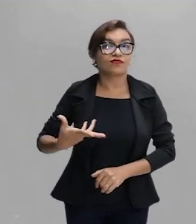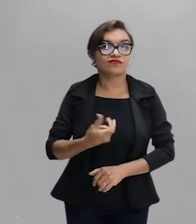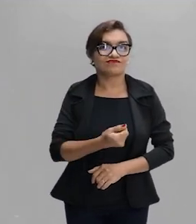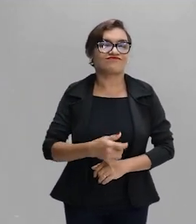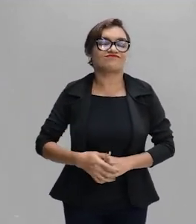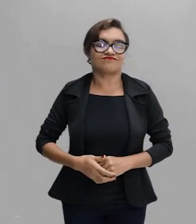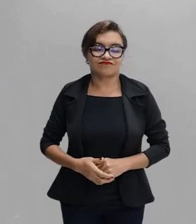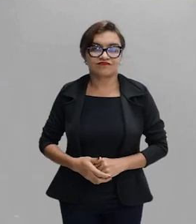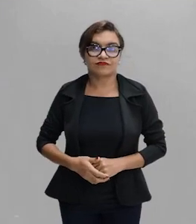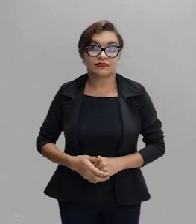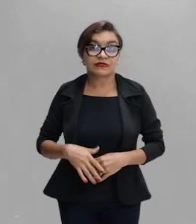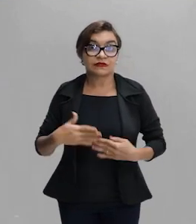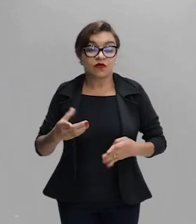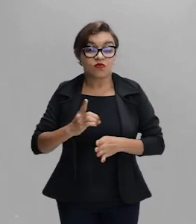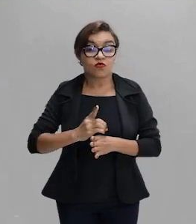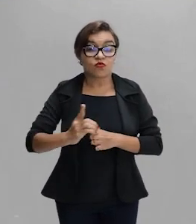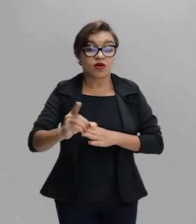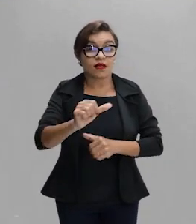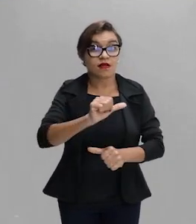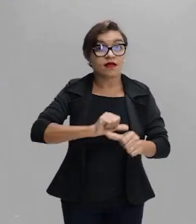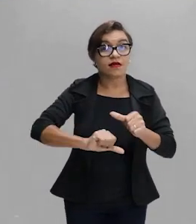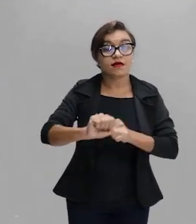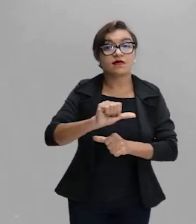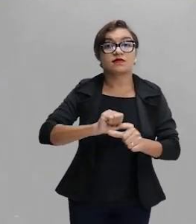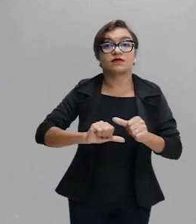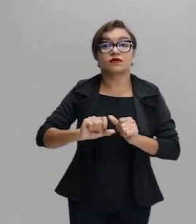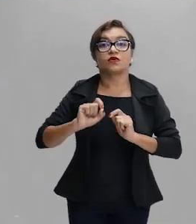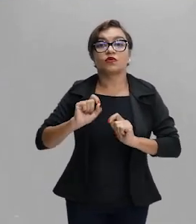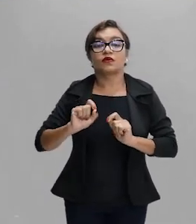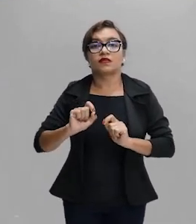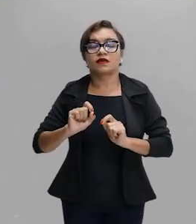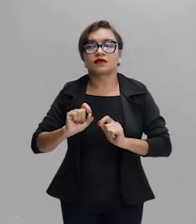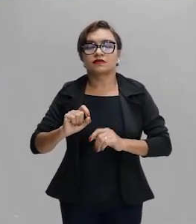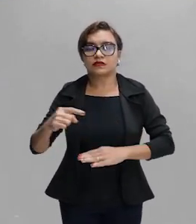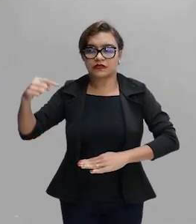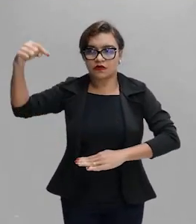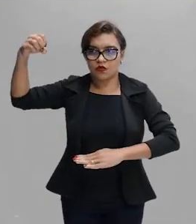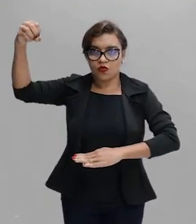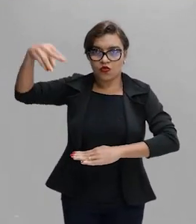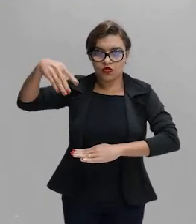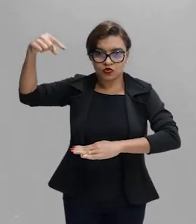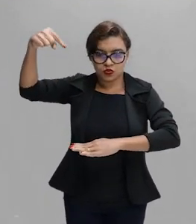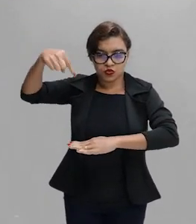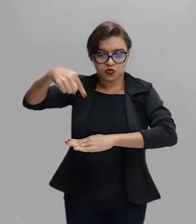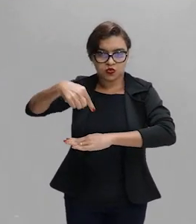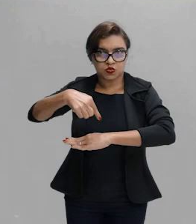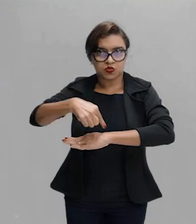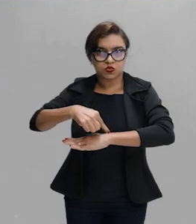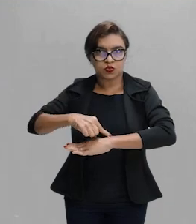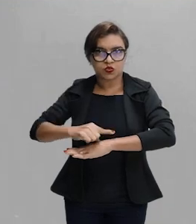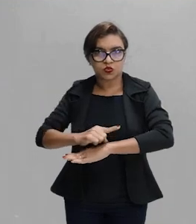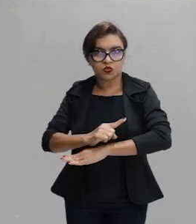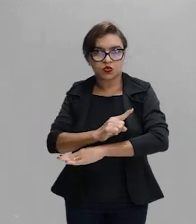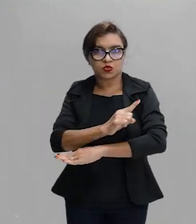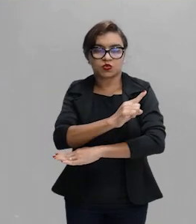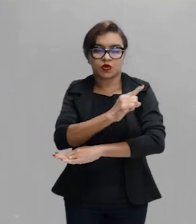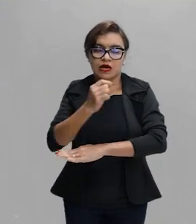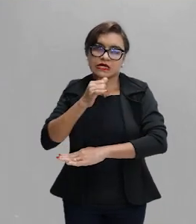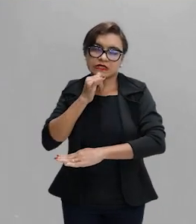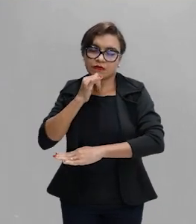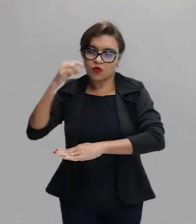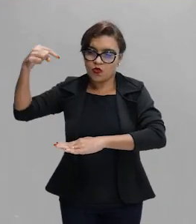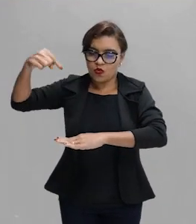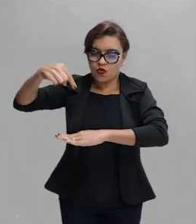É por isso que na refração da luz, a luz sofre um desvio quando passa de um meio para o outro. É justamente pela